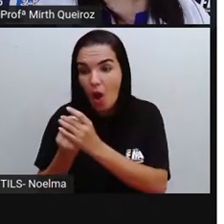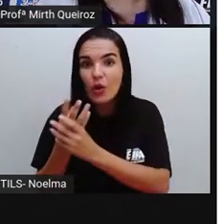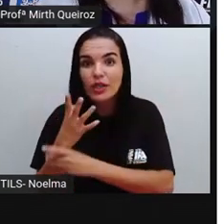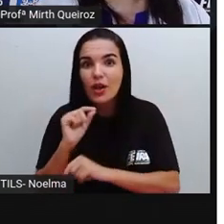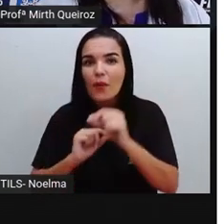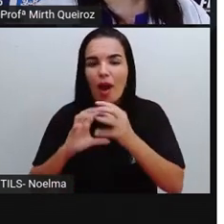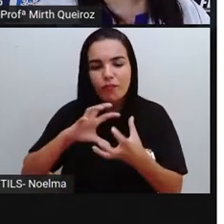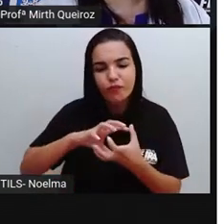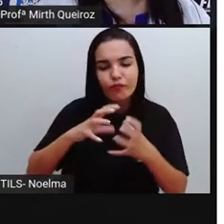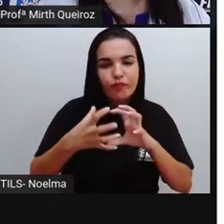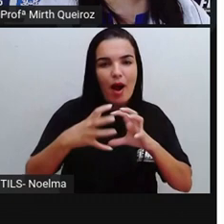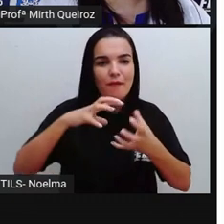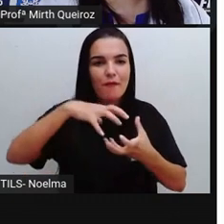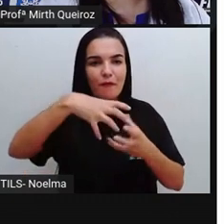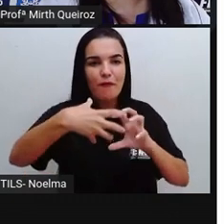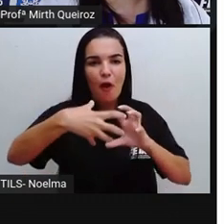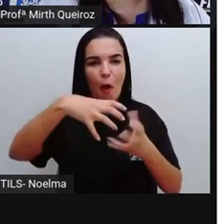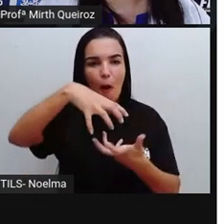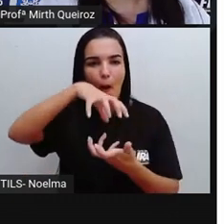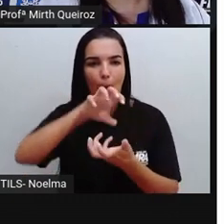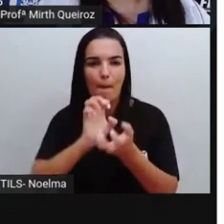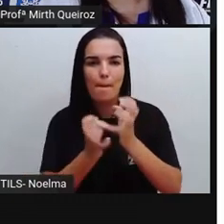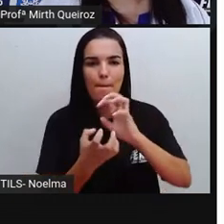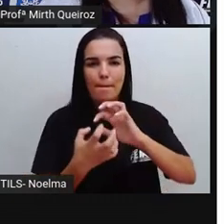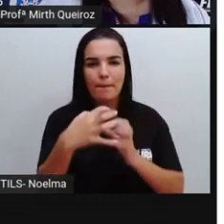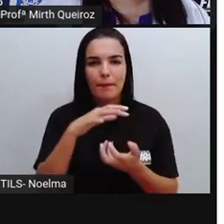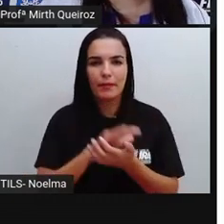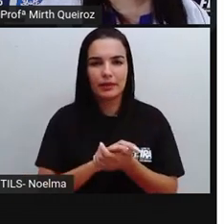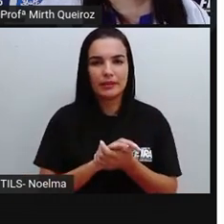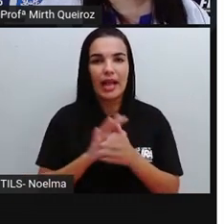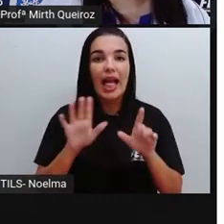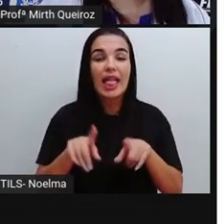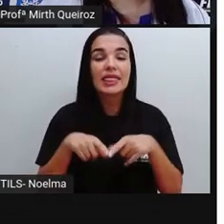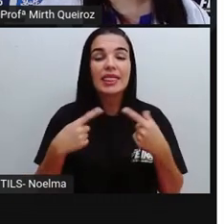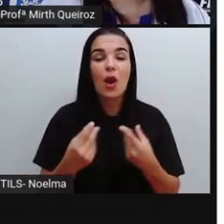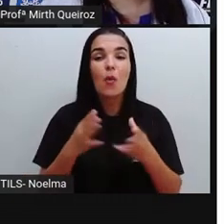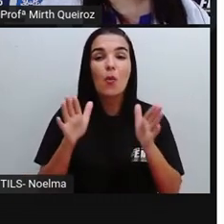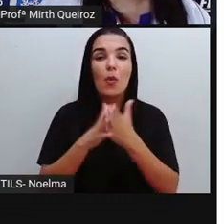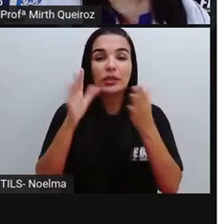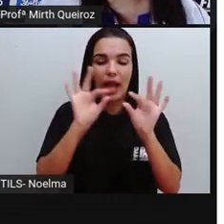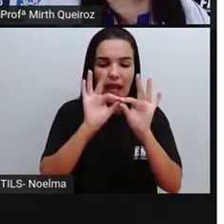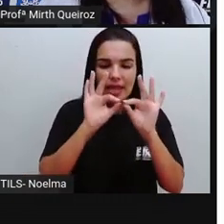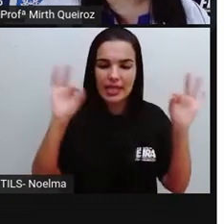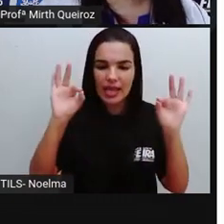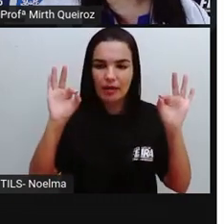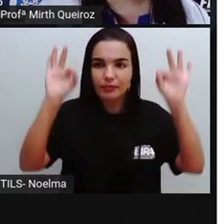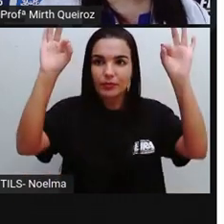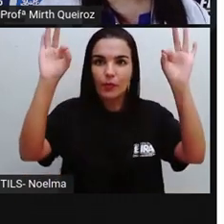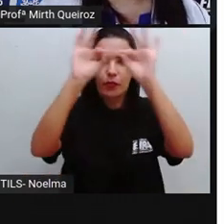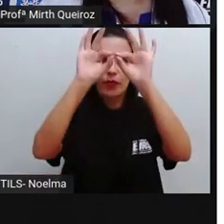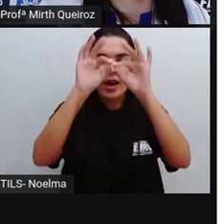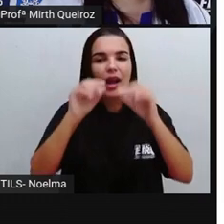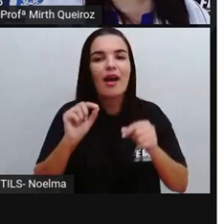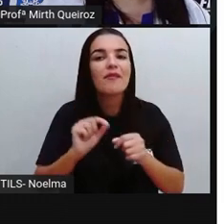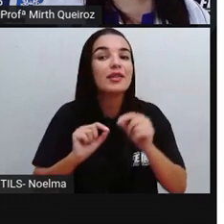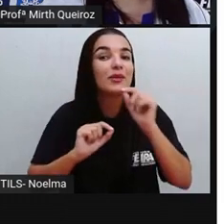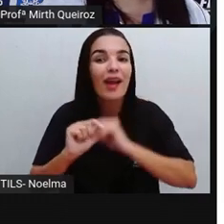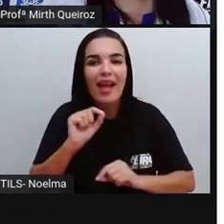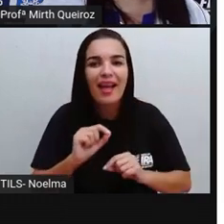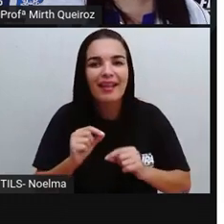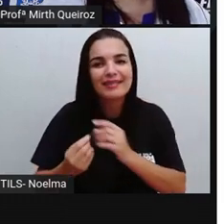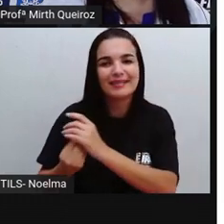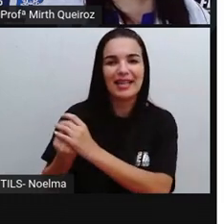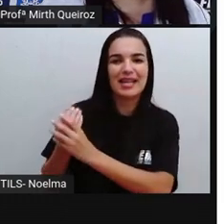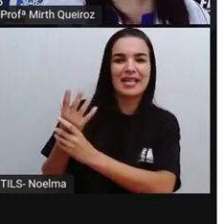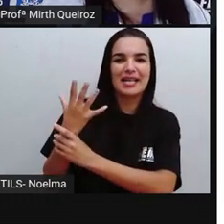linhas fechadas, né? Quando elas se fecham, elas vão gerar uma forma, né? Uma massa. E, ao elaborar uma